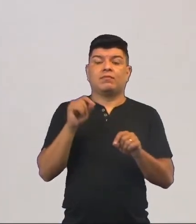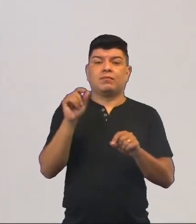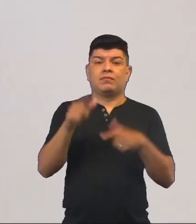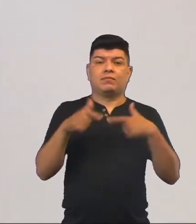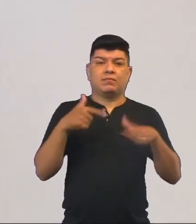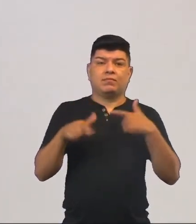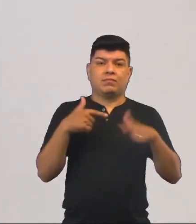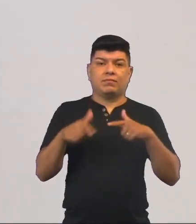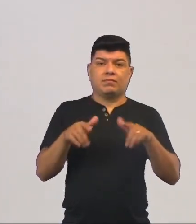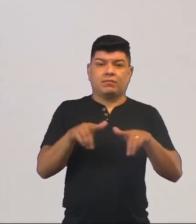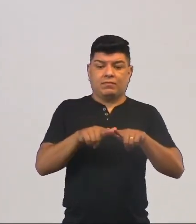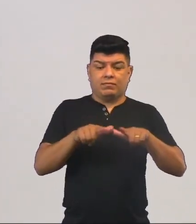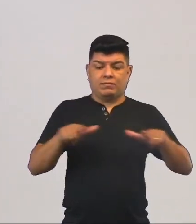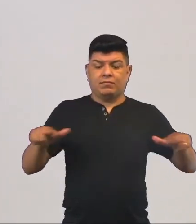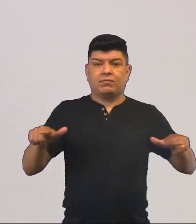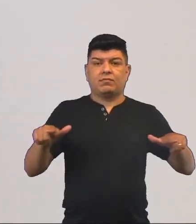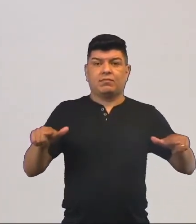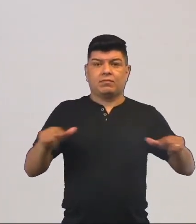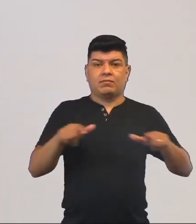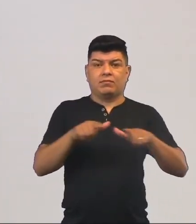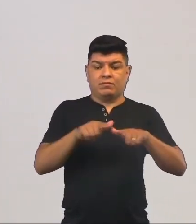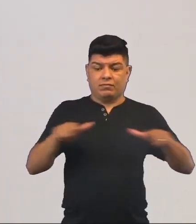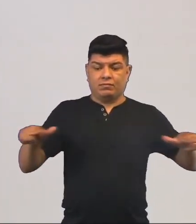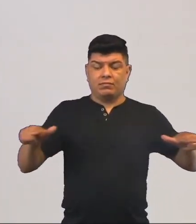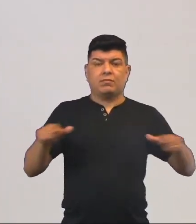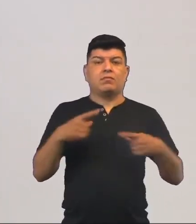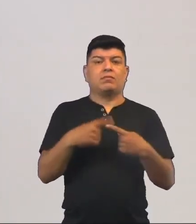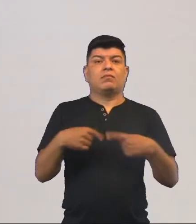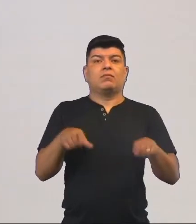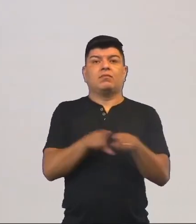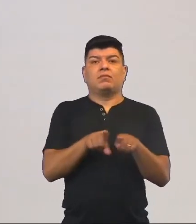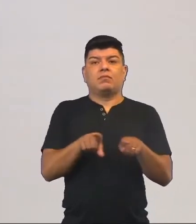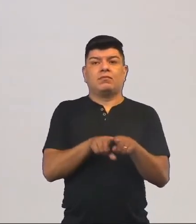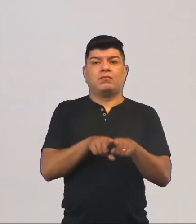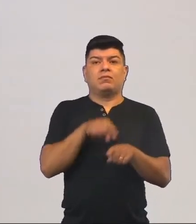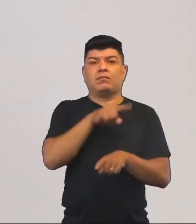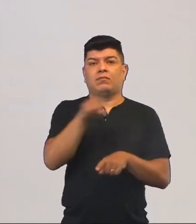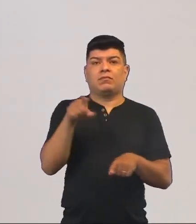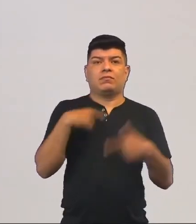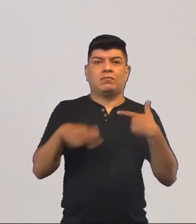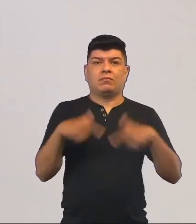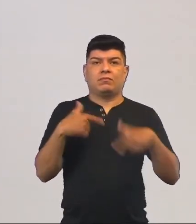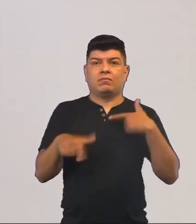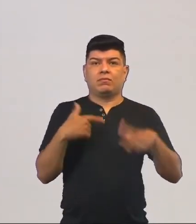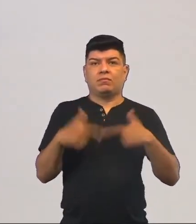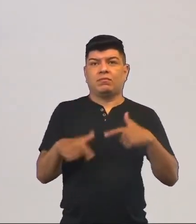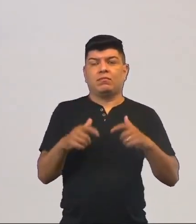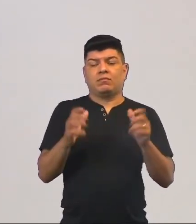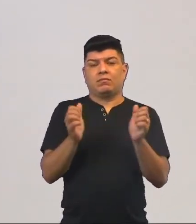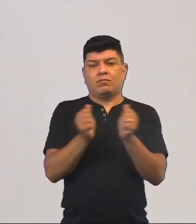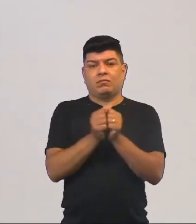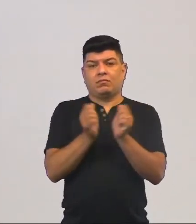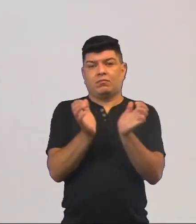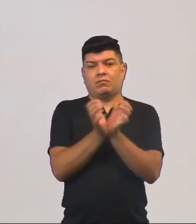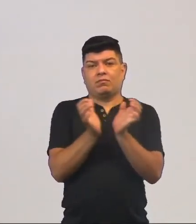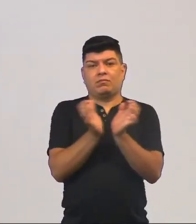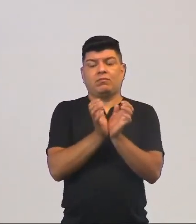trabalhar solo, né? A dança solo, você também trabalha a dança em conjunto.